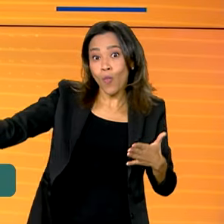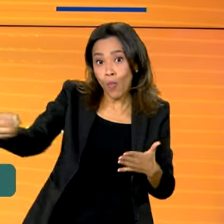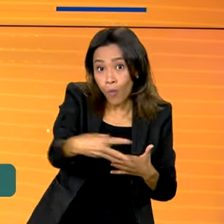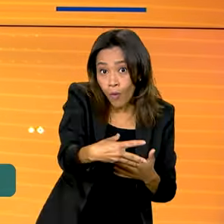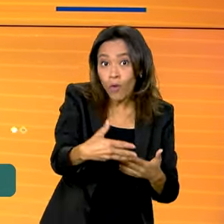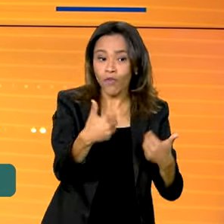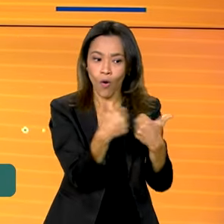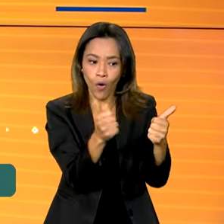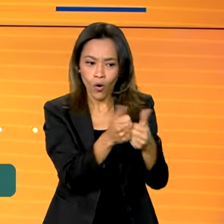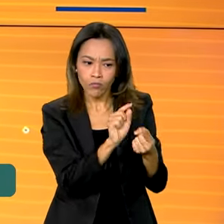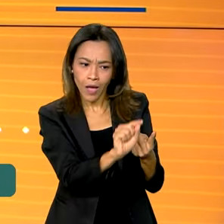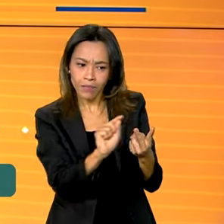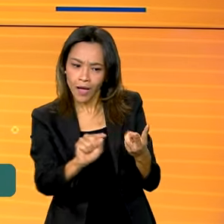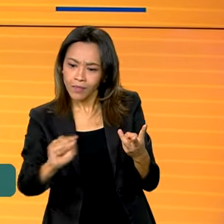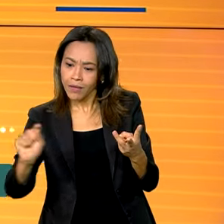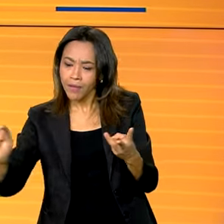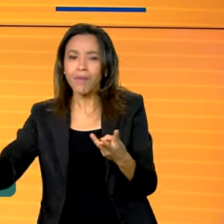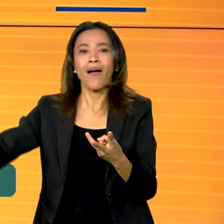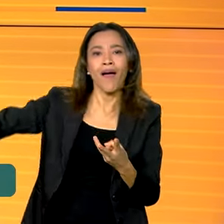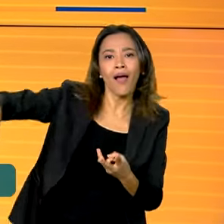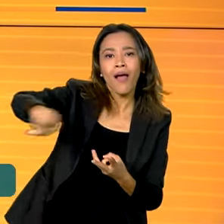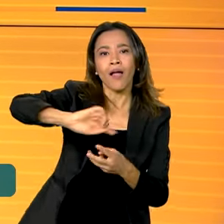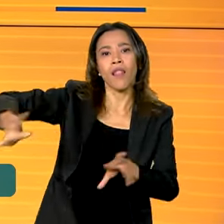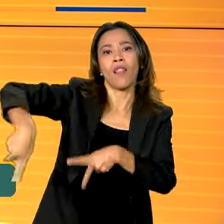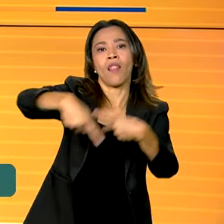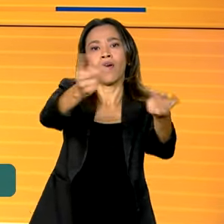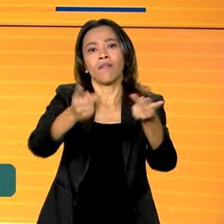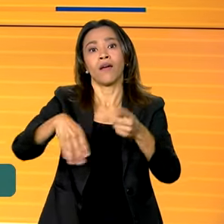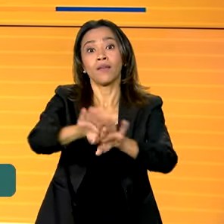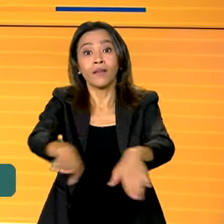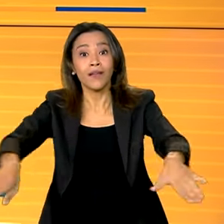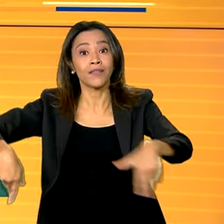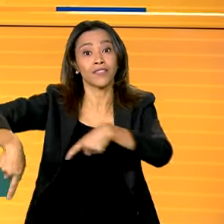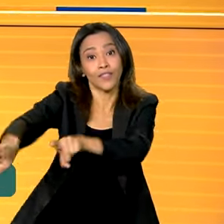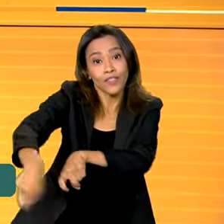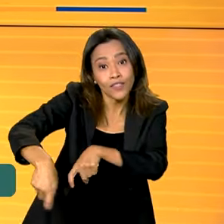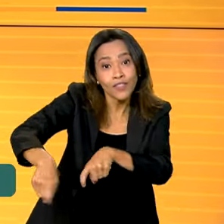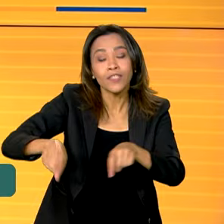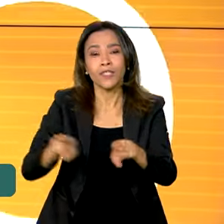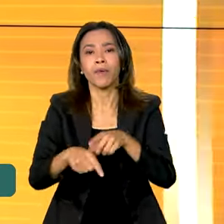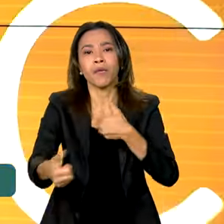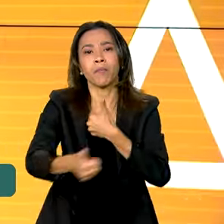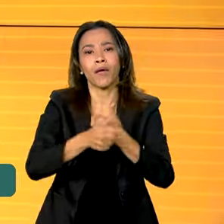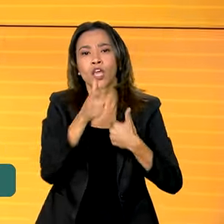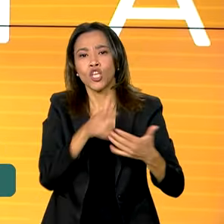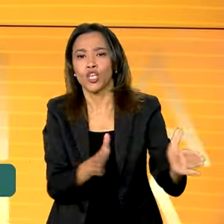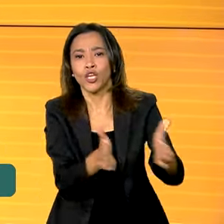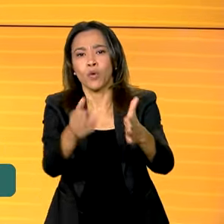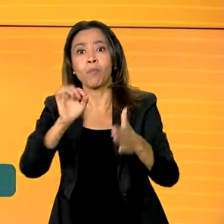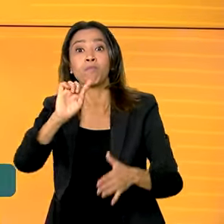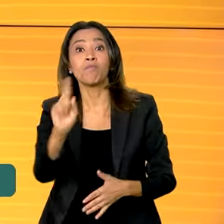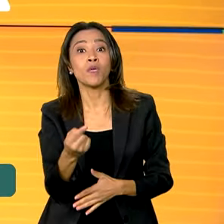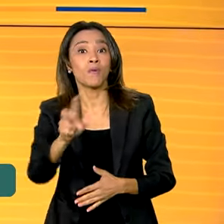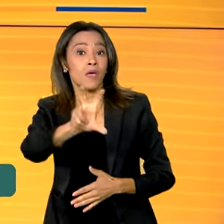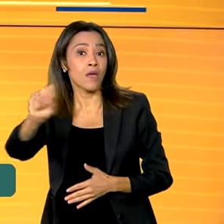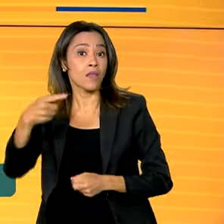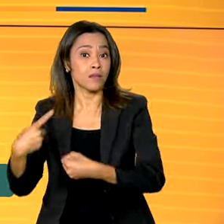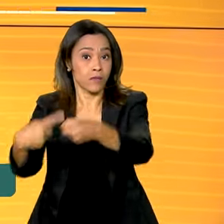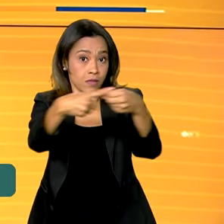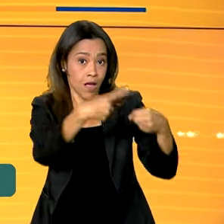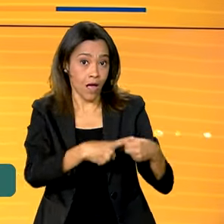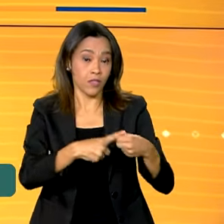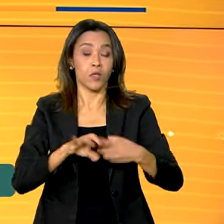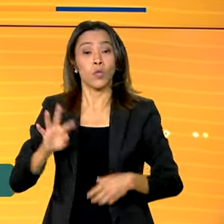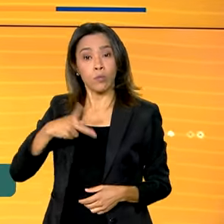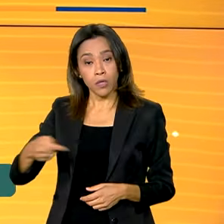veículos vai transportar crianças das zonas rurais e ribeirinhas para escolas de 1.500 cidades. O presidente Lula